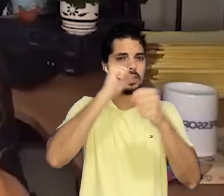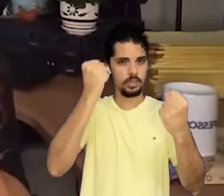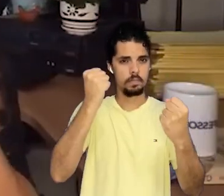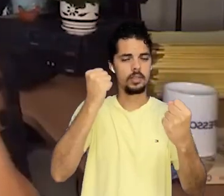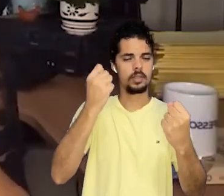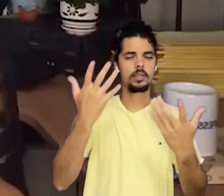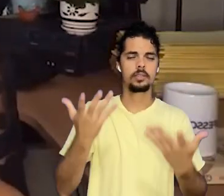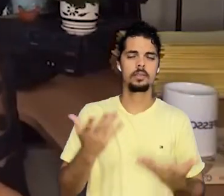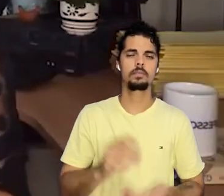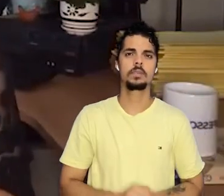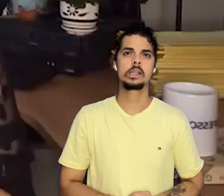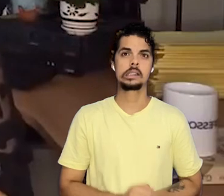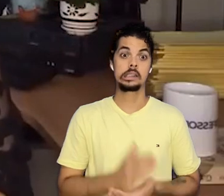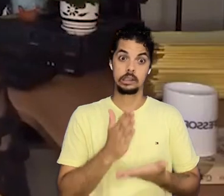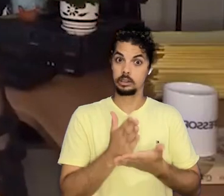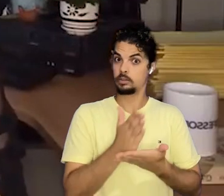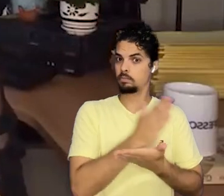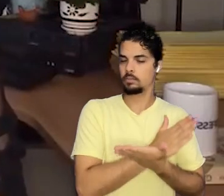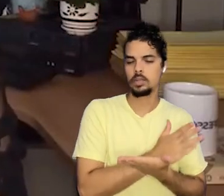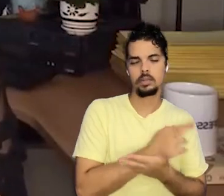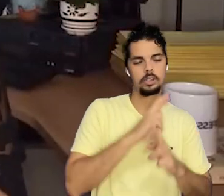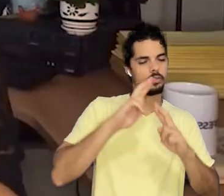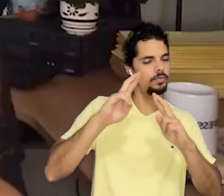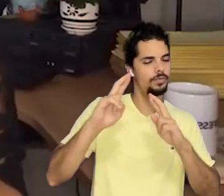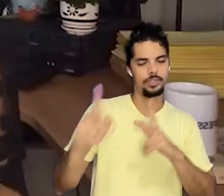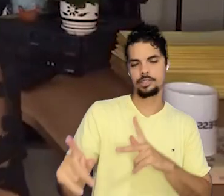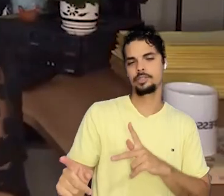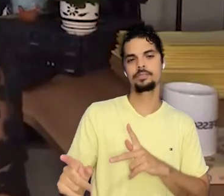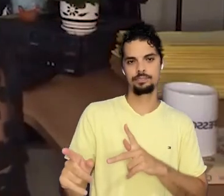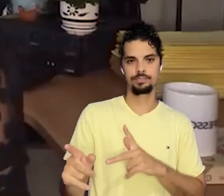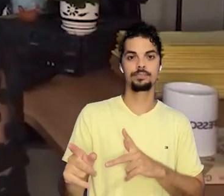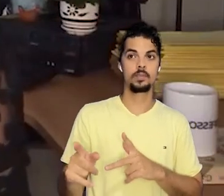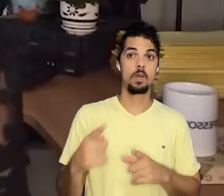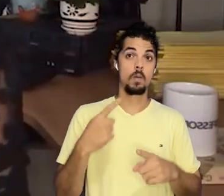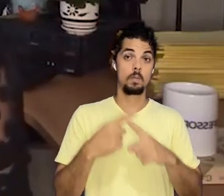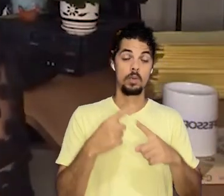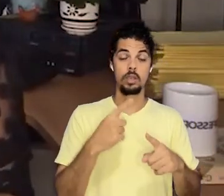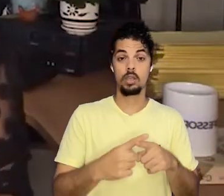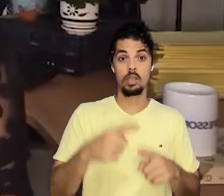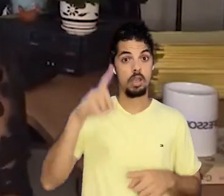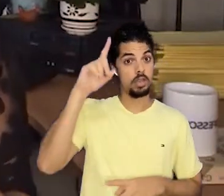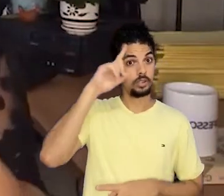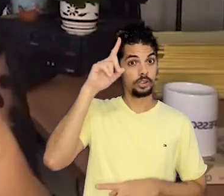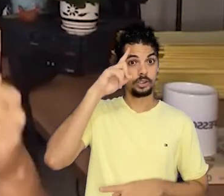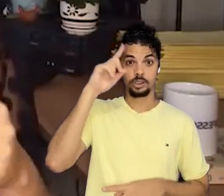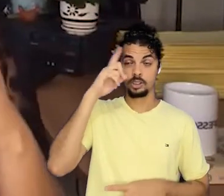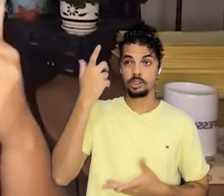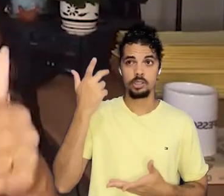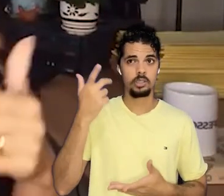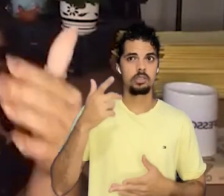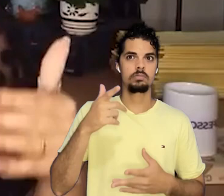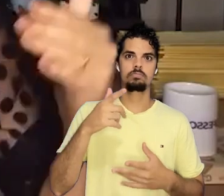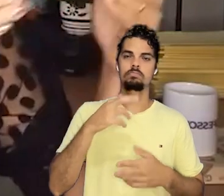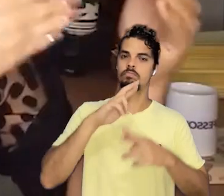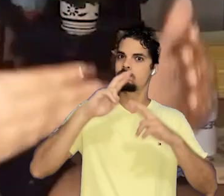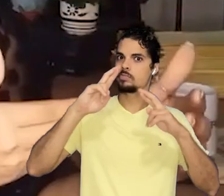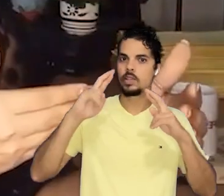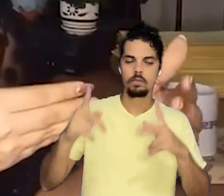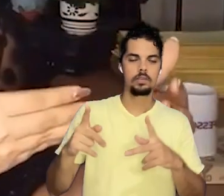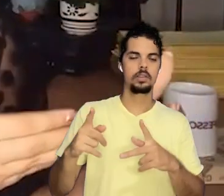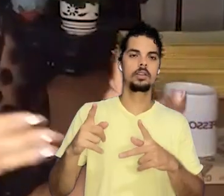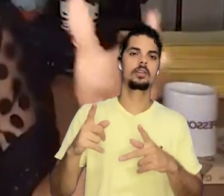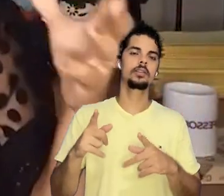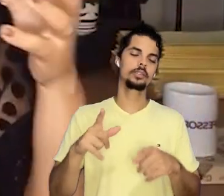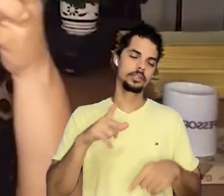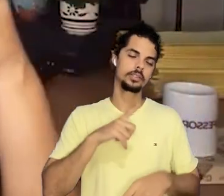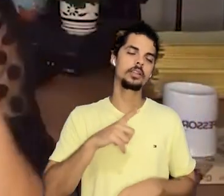é que houveram guerras entre 1822 e 1824. 1824. Então, houve de fato um processo,